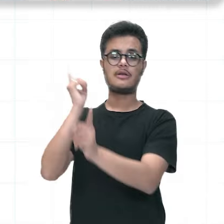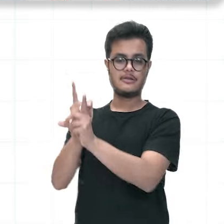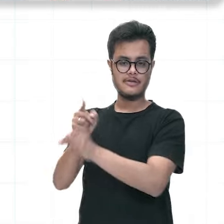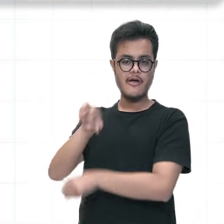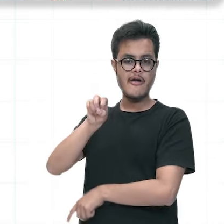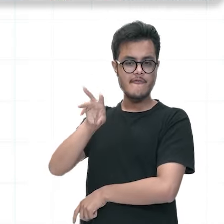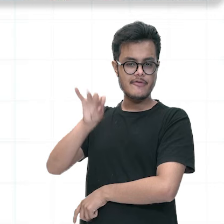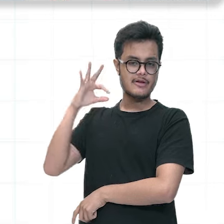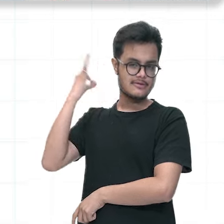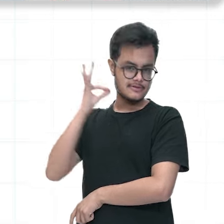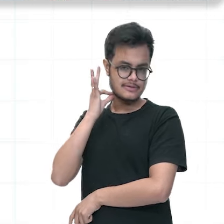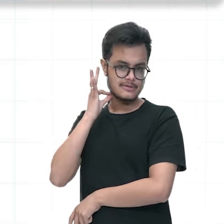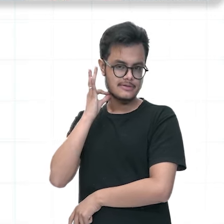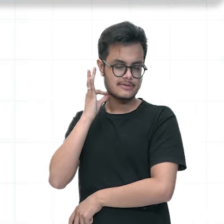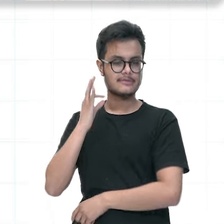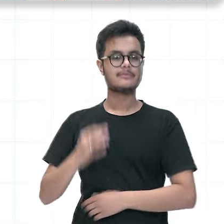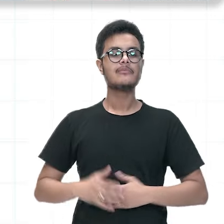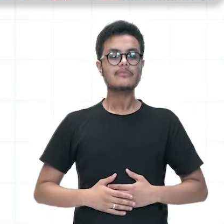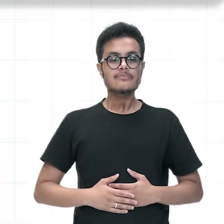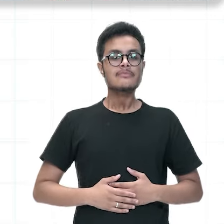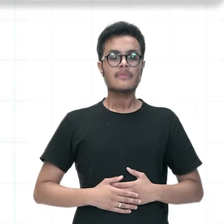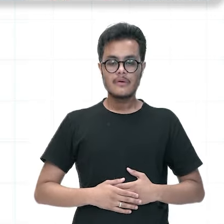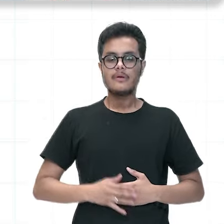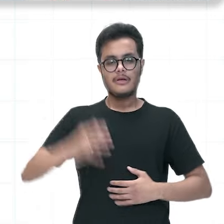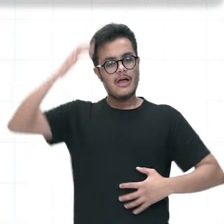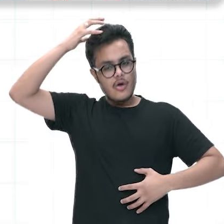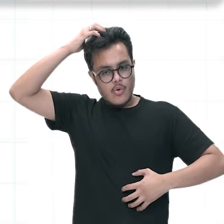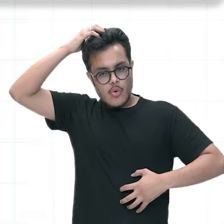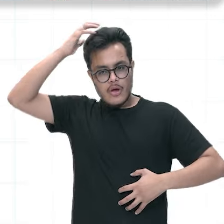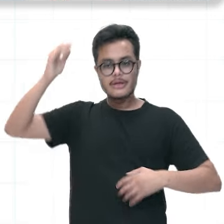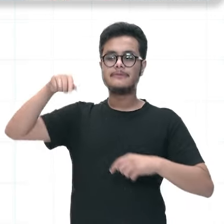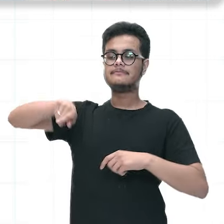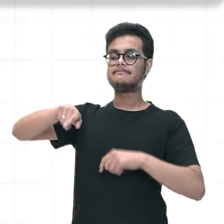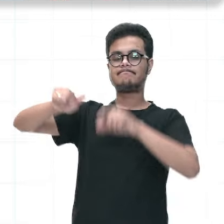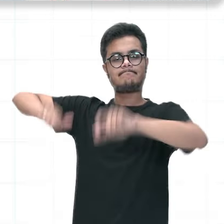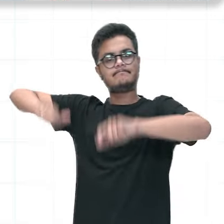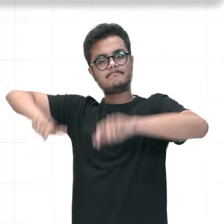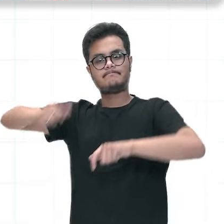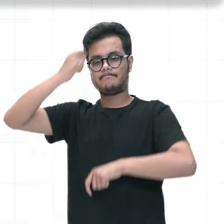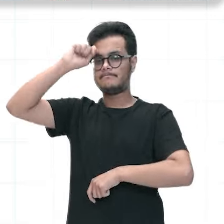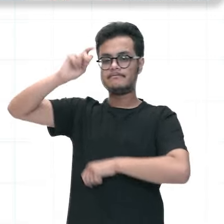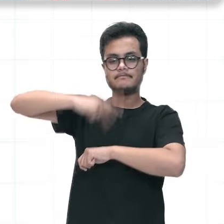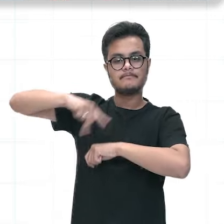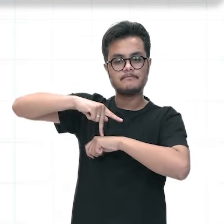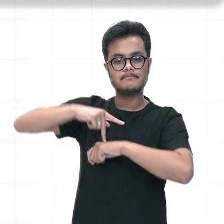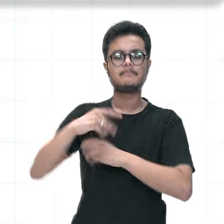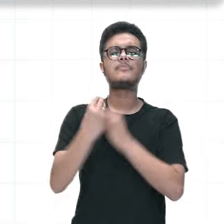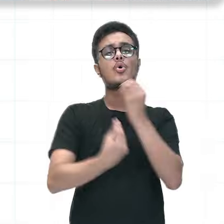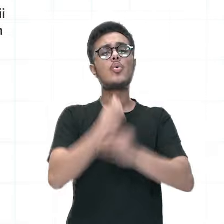identificado, capturado aí no continente africano. E como vai ser aí a transmissão